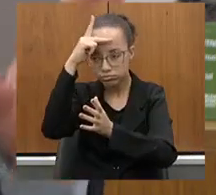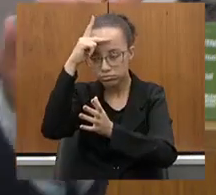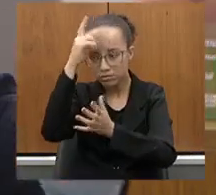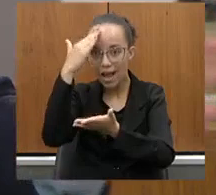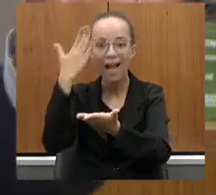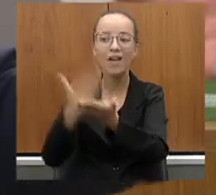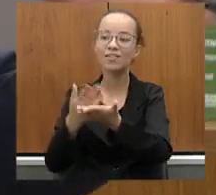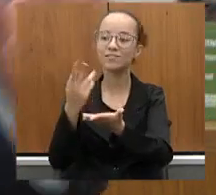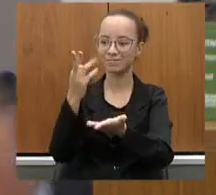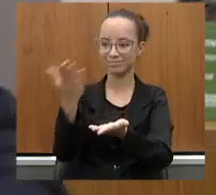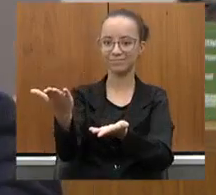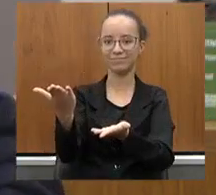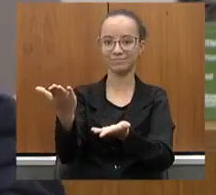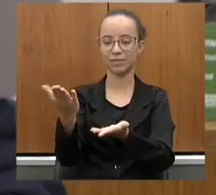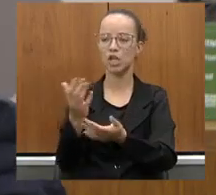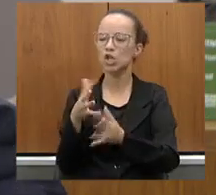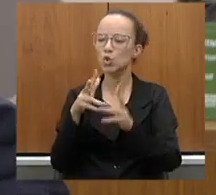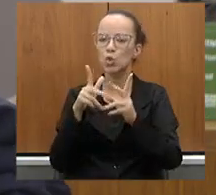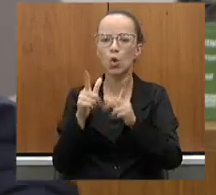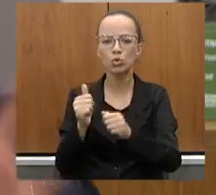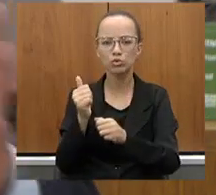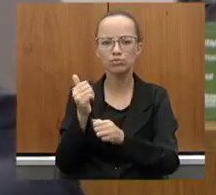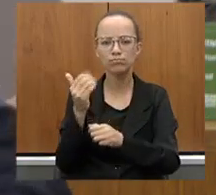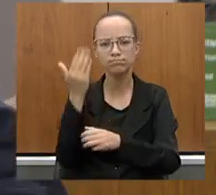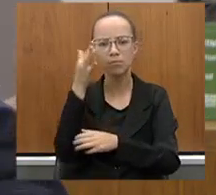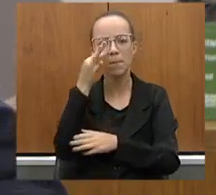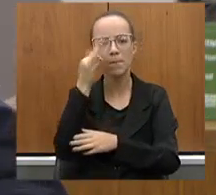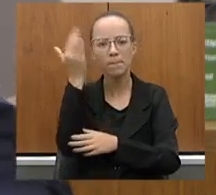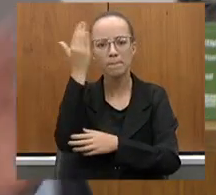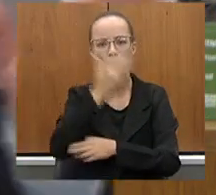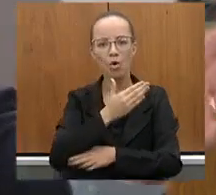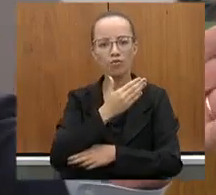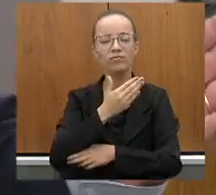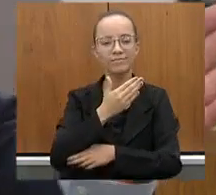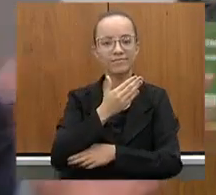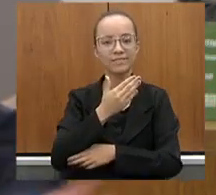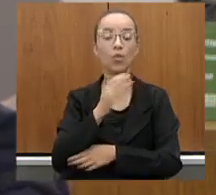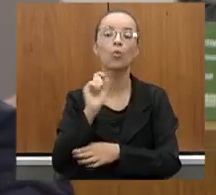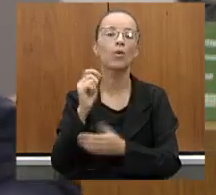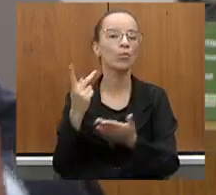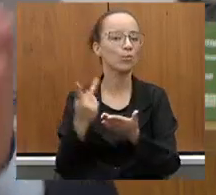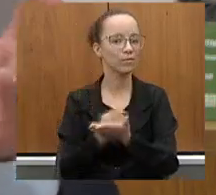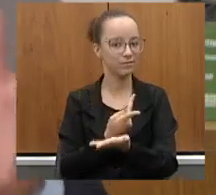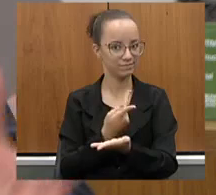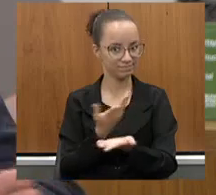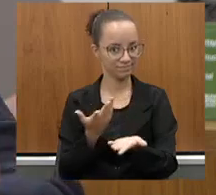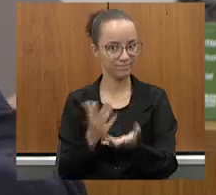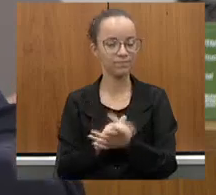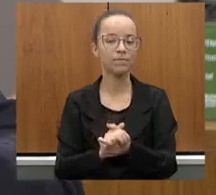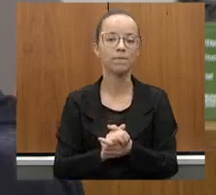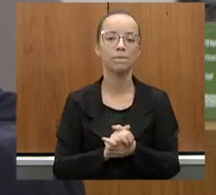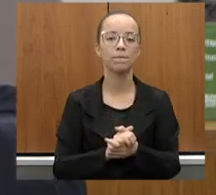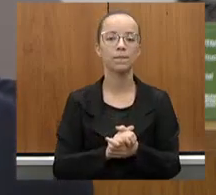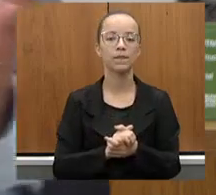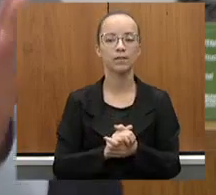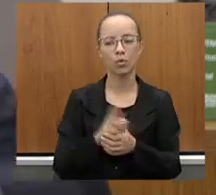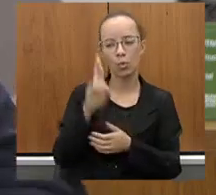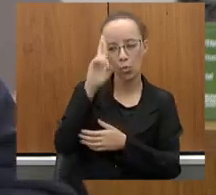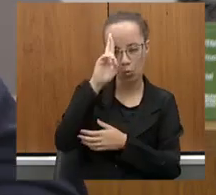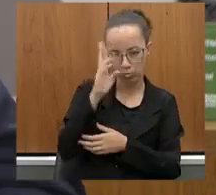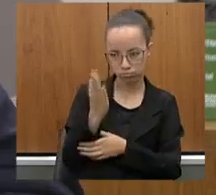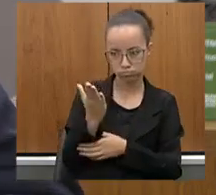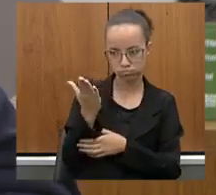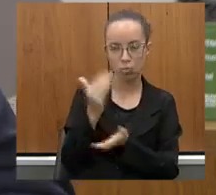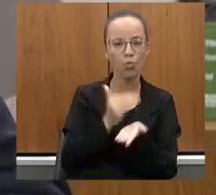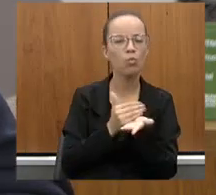e todos puderam dar um testemunho desse ponto. E o que ocorreu? V. Exª iniciou